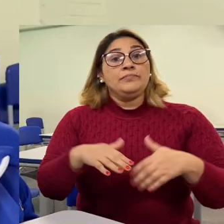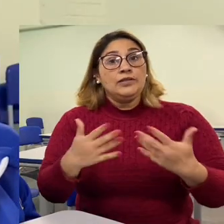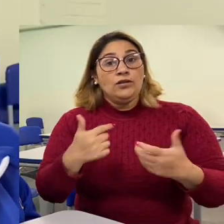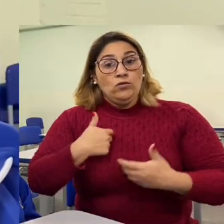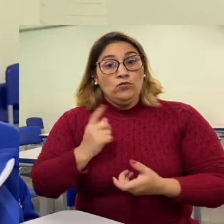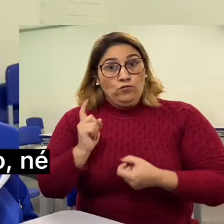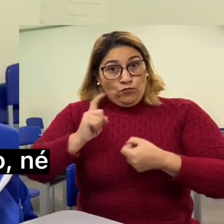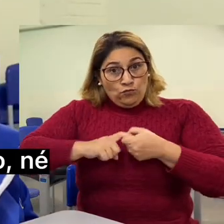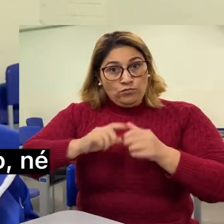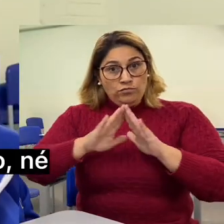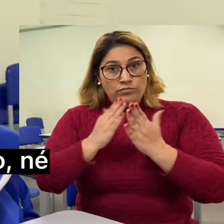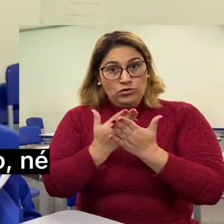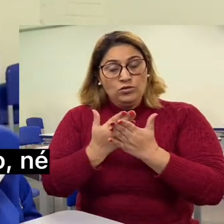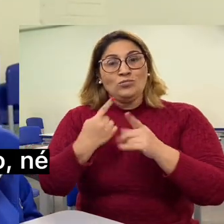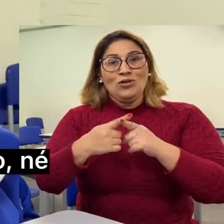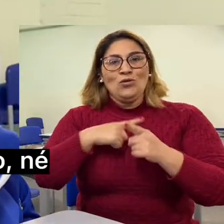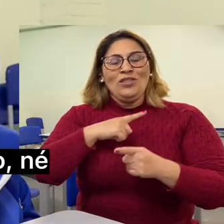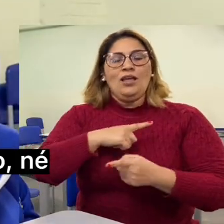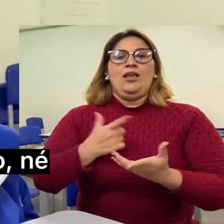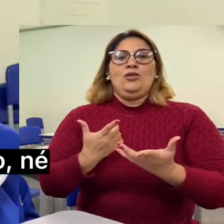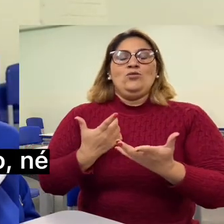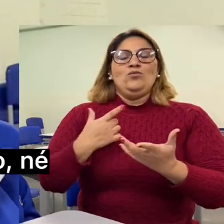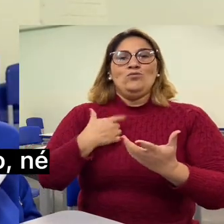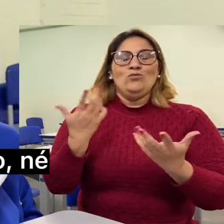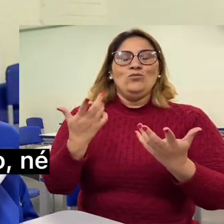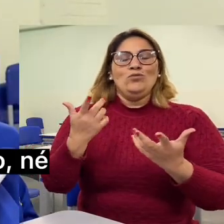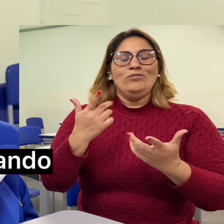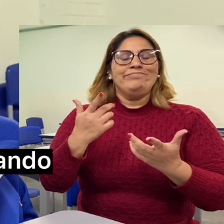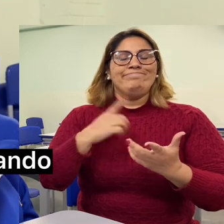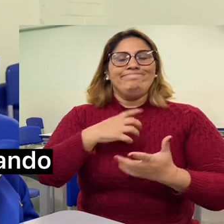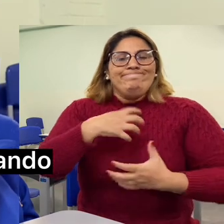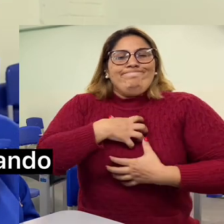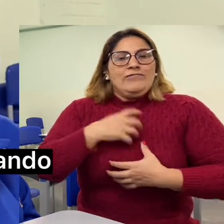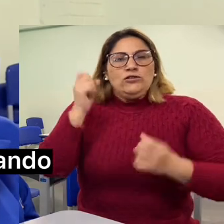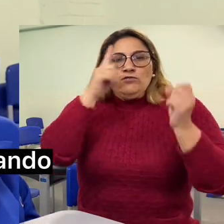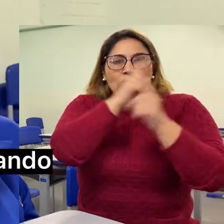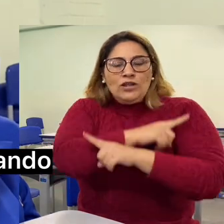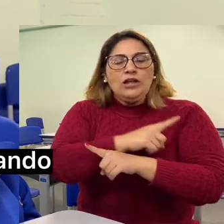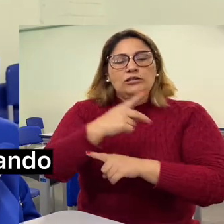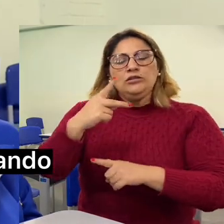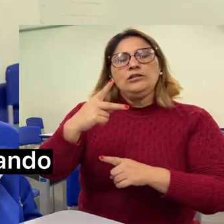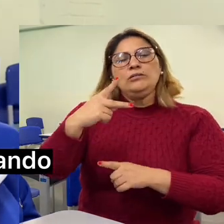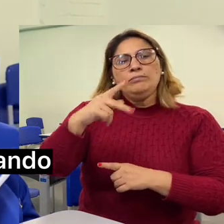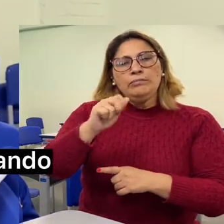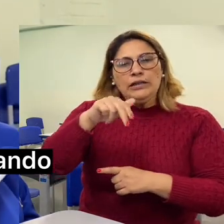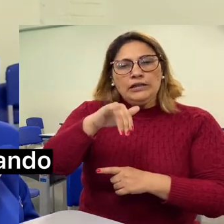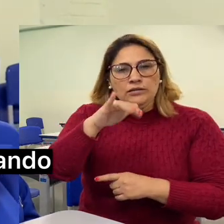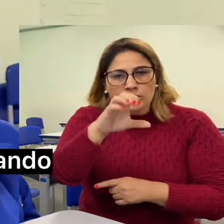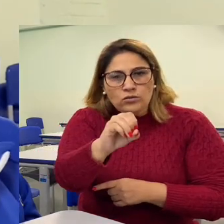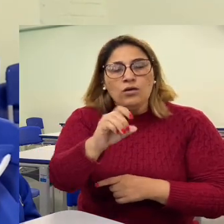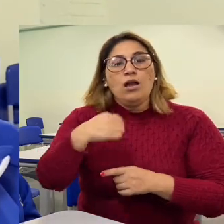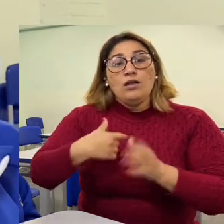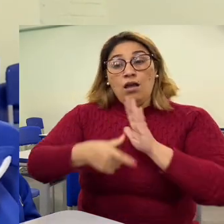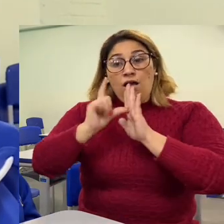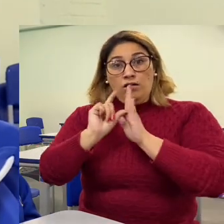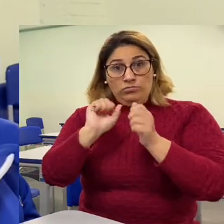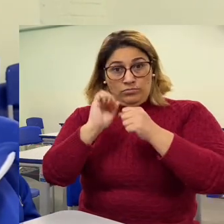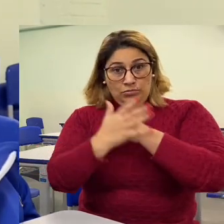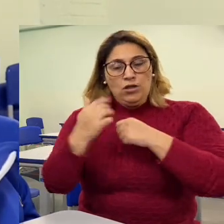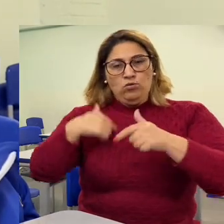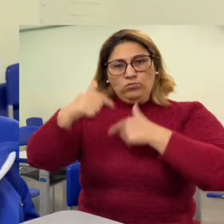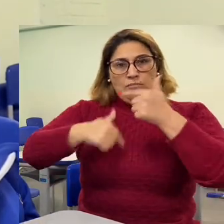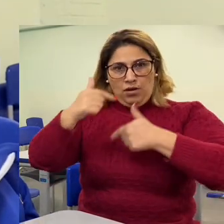quis voltar a estudar porque eu tenho o sino do pânico, né? Aí, antes da pandemia eu estava trabalhando, aí